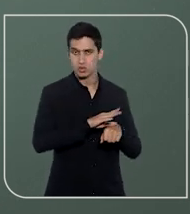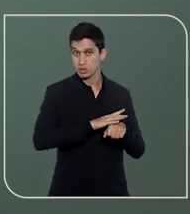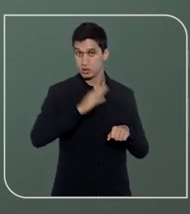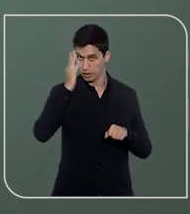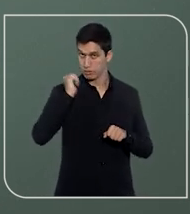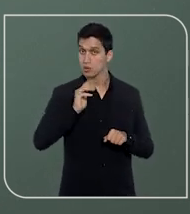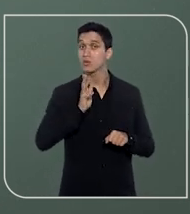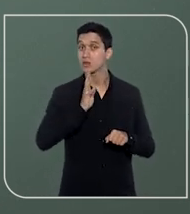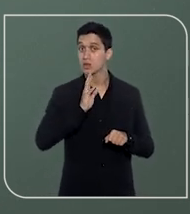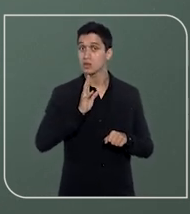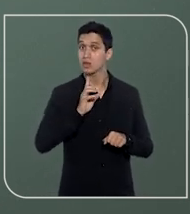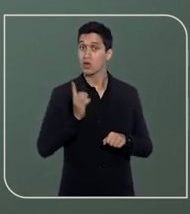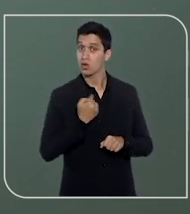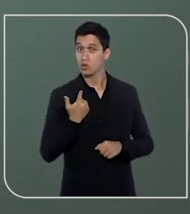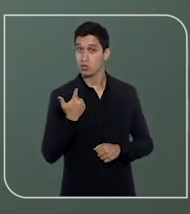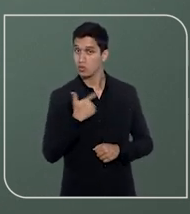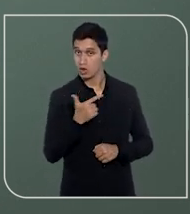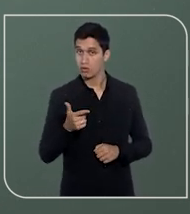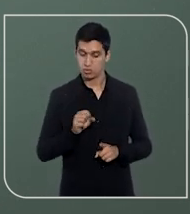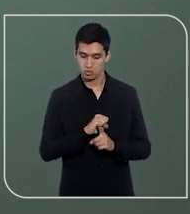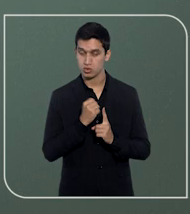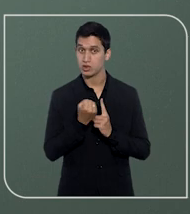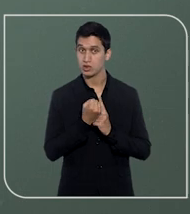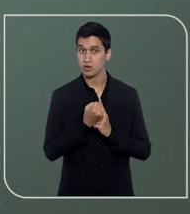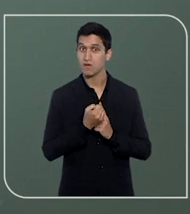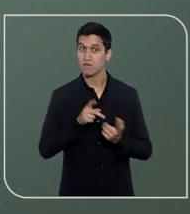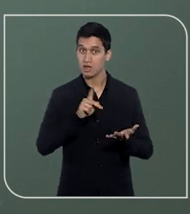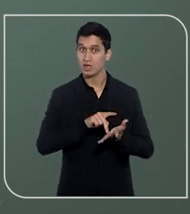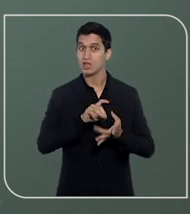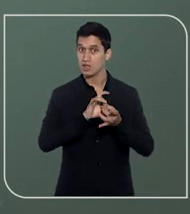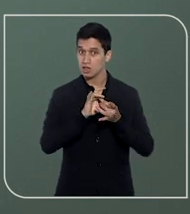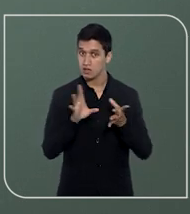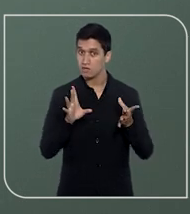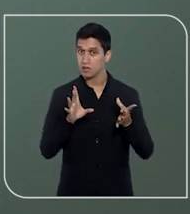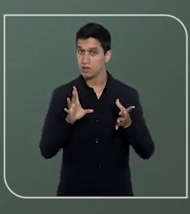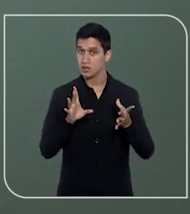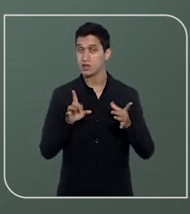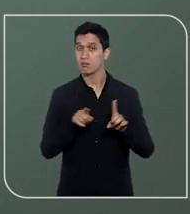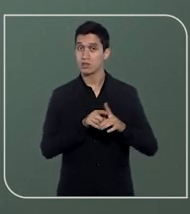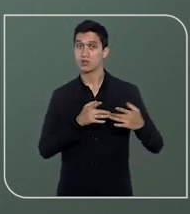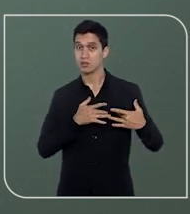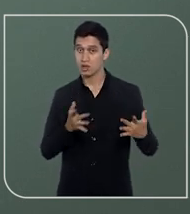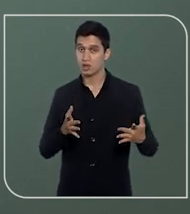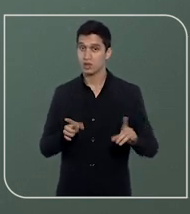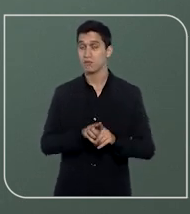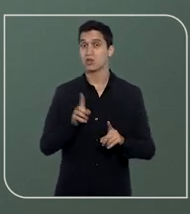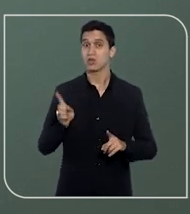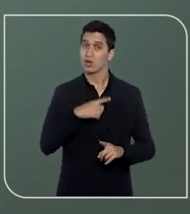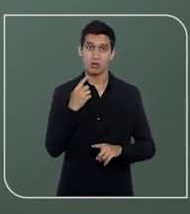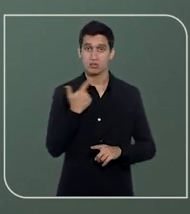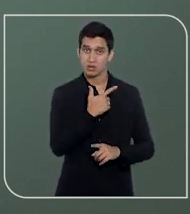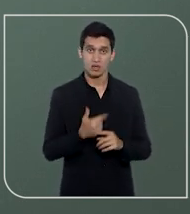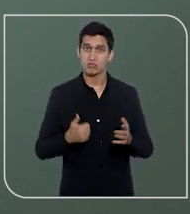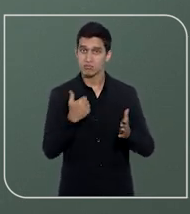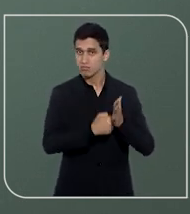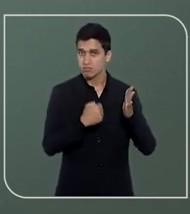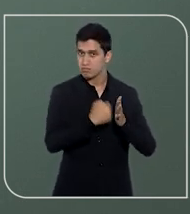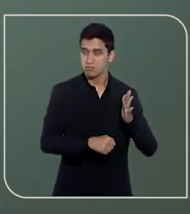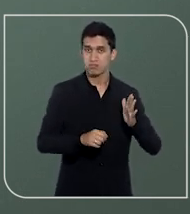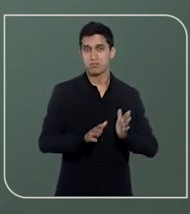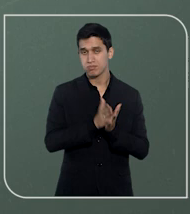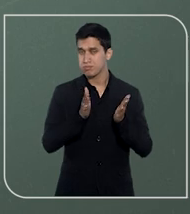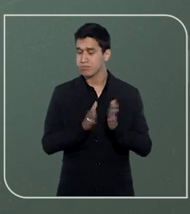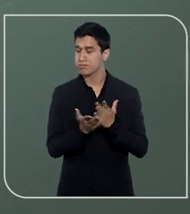que nós não temos aí uma sociedade realmente livre e justa e solidária, que nós não combatemos ainda a